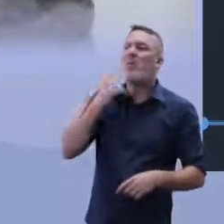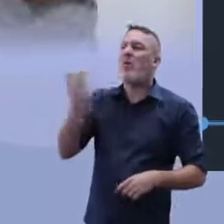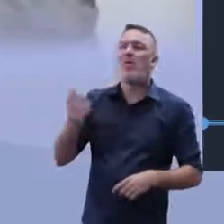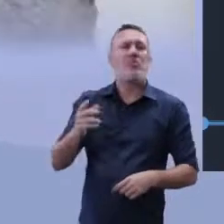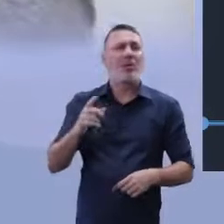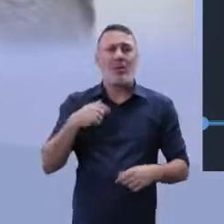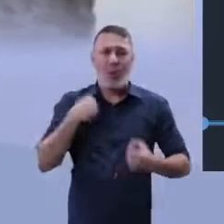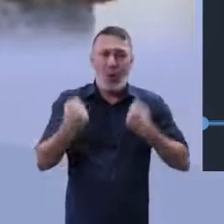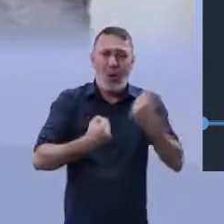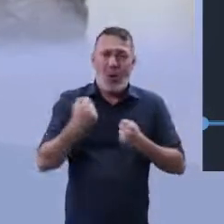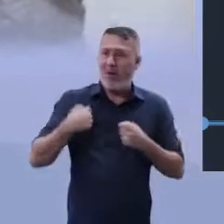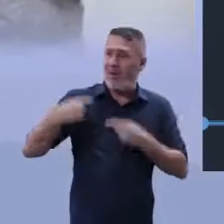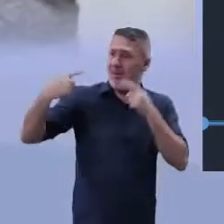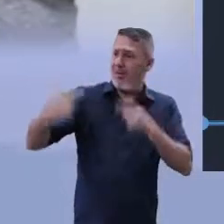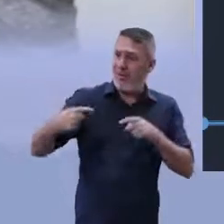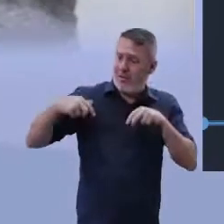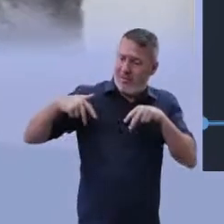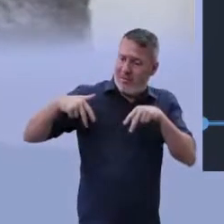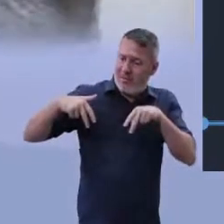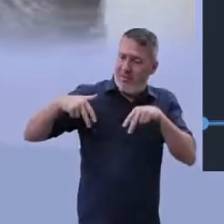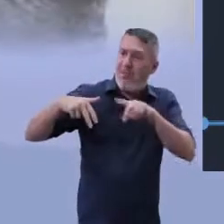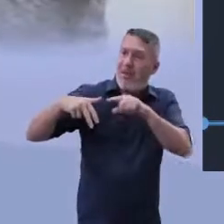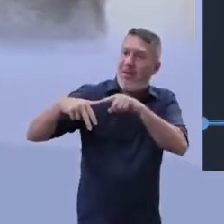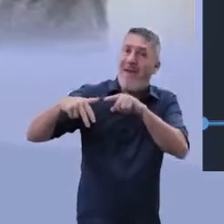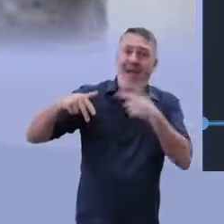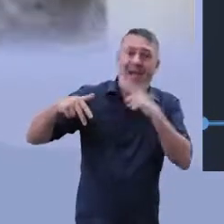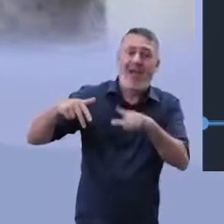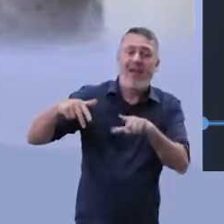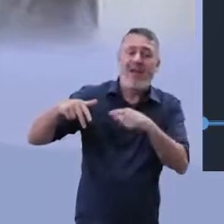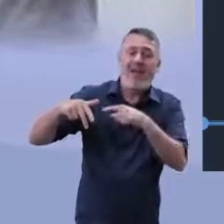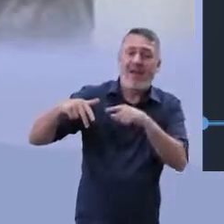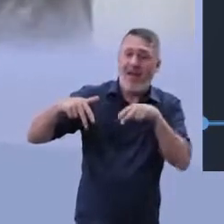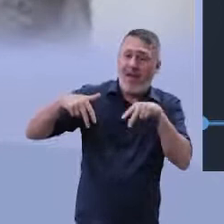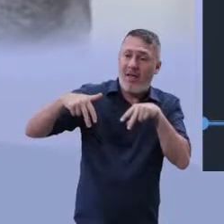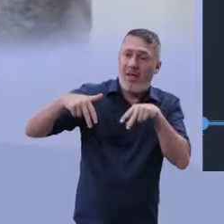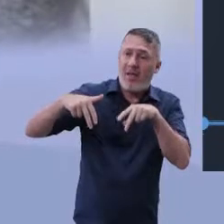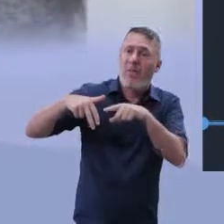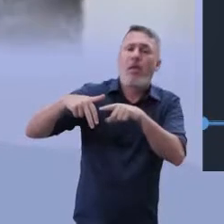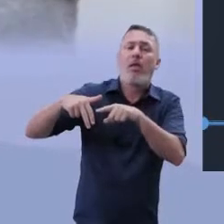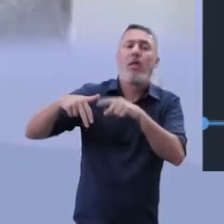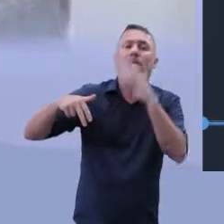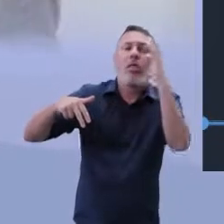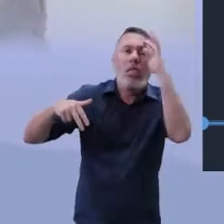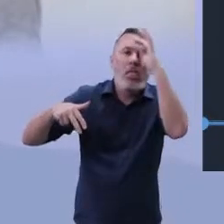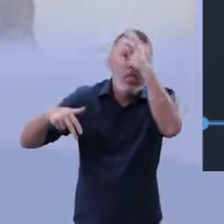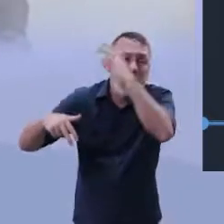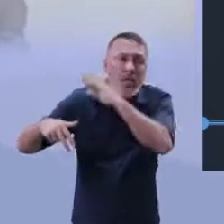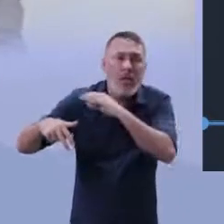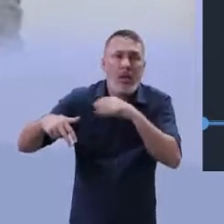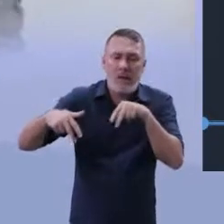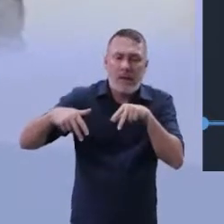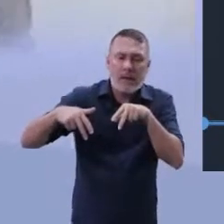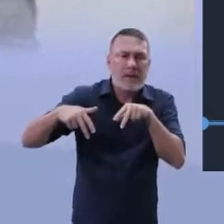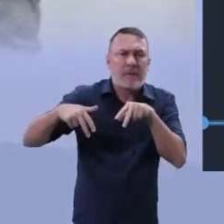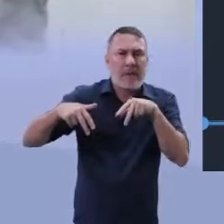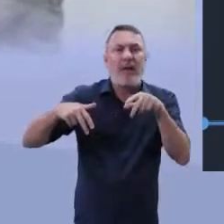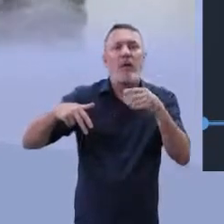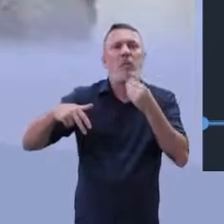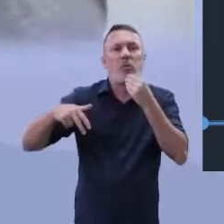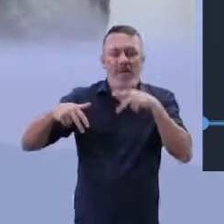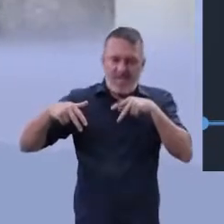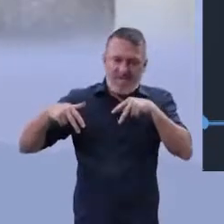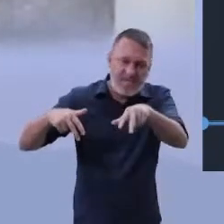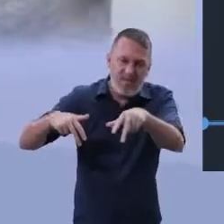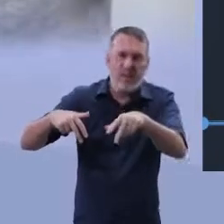prática esportiva, ele estava lutando para o primeiro lugar, mas ele viu que o companheiro, não o adversário, mas ele viu que o companheiro, infelizmente,